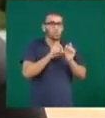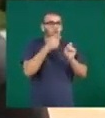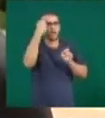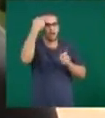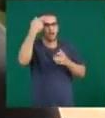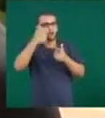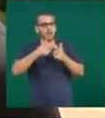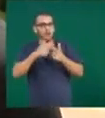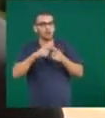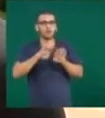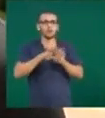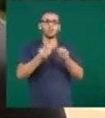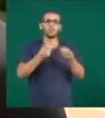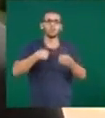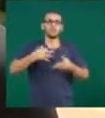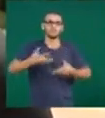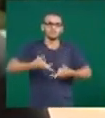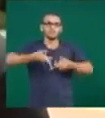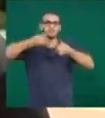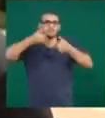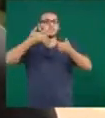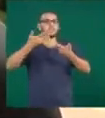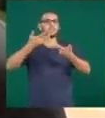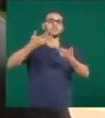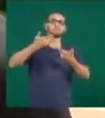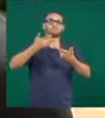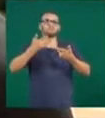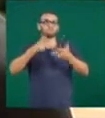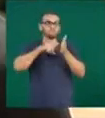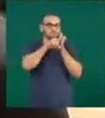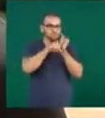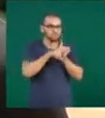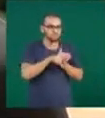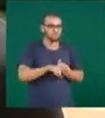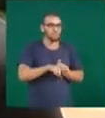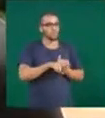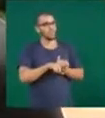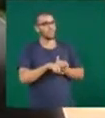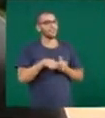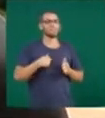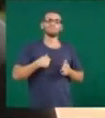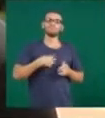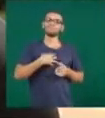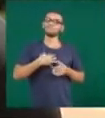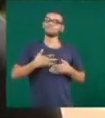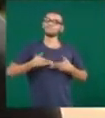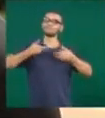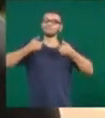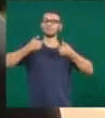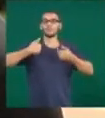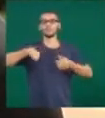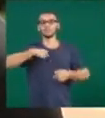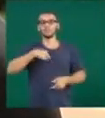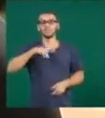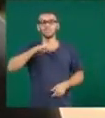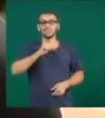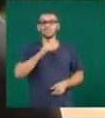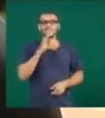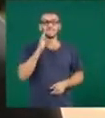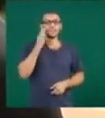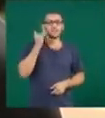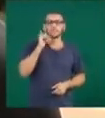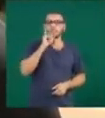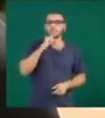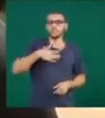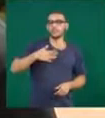psicológicos? Como eu posso melhorá-los, né? Quando eu comecei a procurar isso, eu comecei a ficar bem. Nós nunca sabemos. Uma vez eu escutei